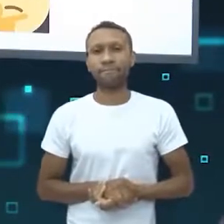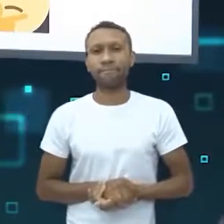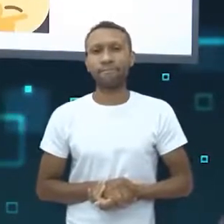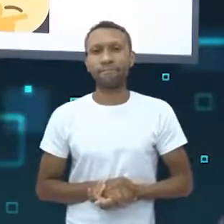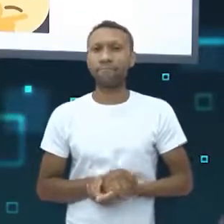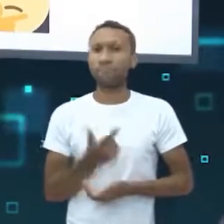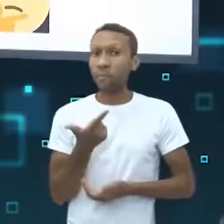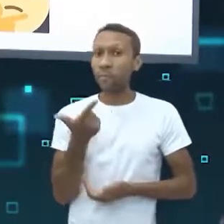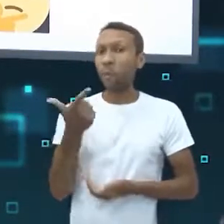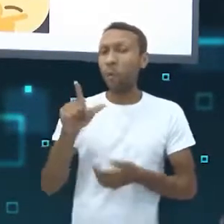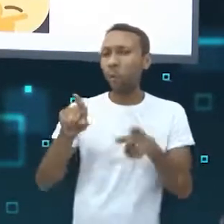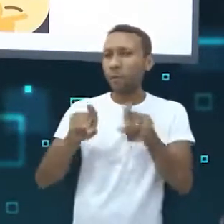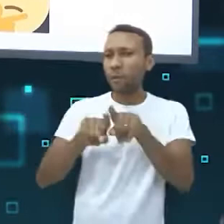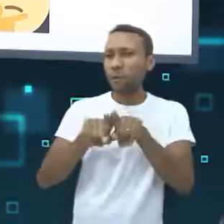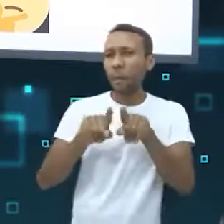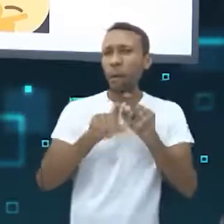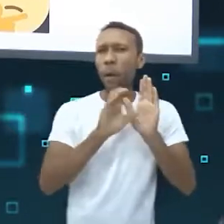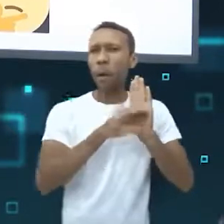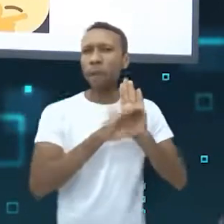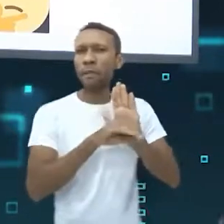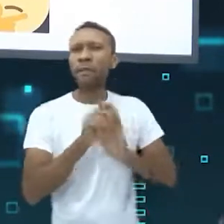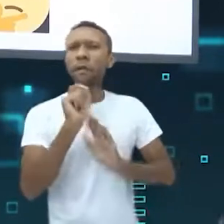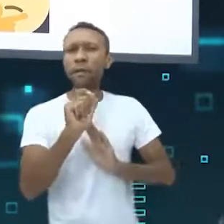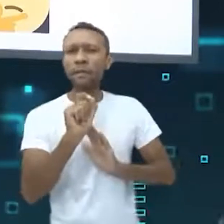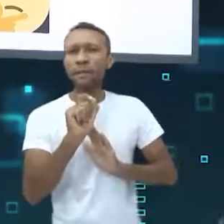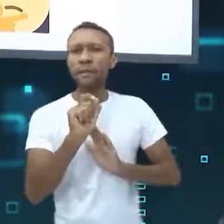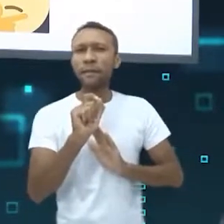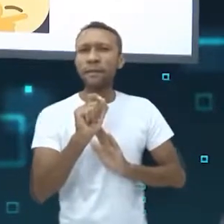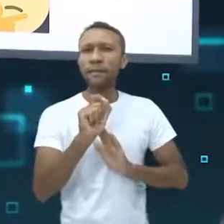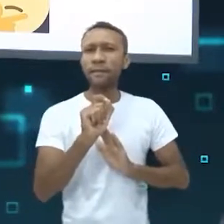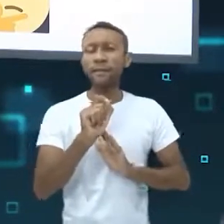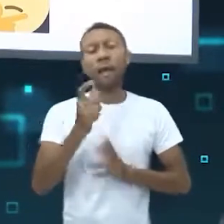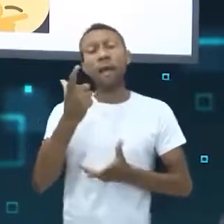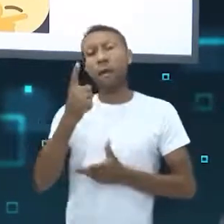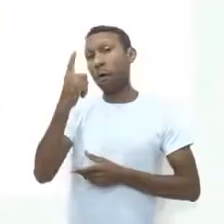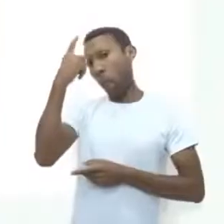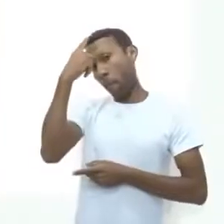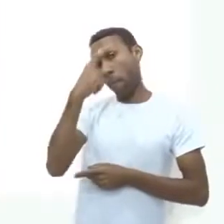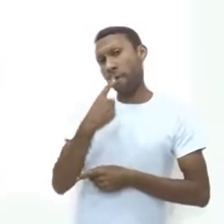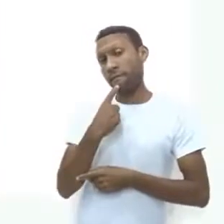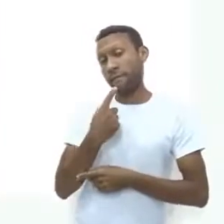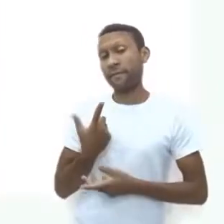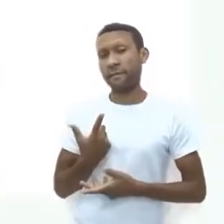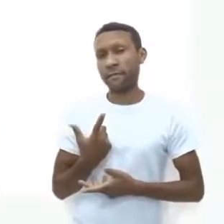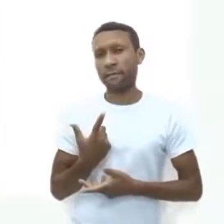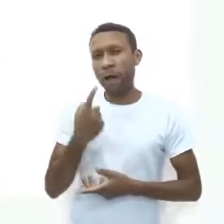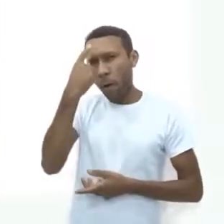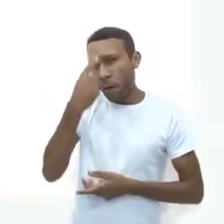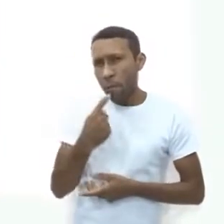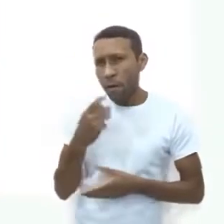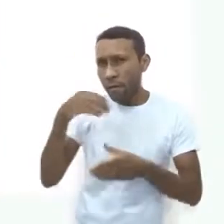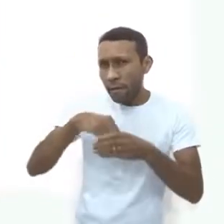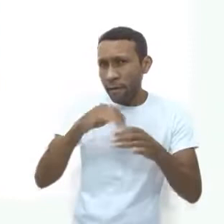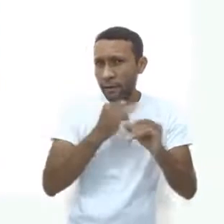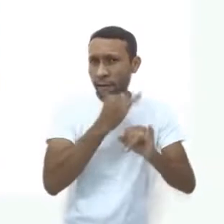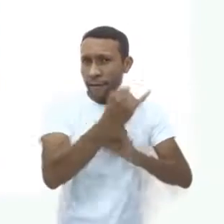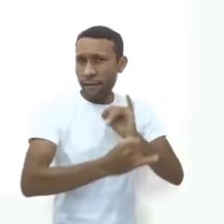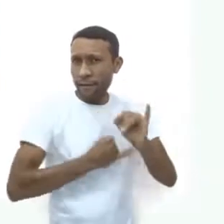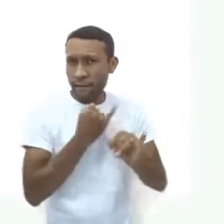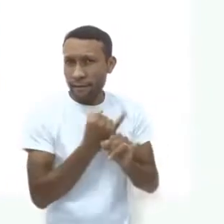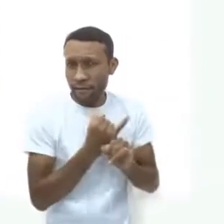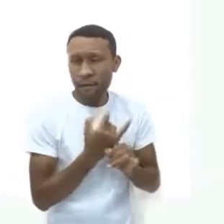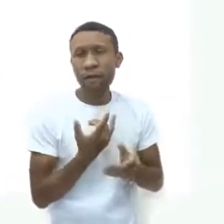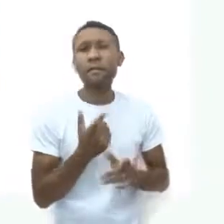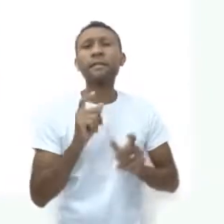Um outro conceito importante para a gente debater é reputação. Reputação na internet, a palavra